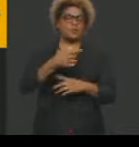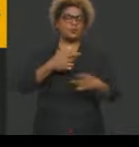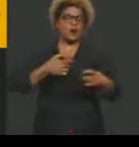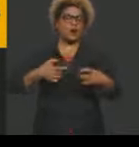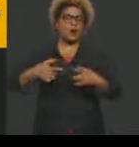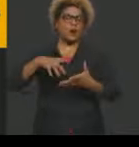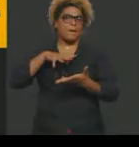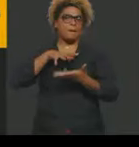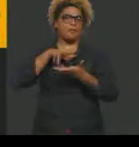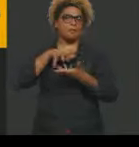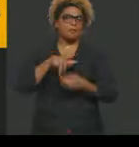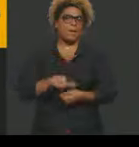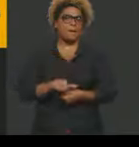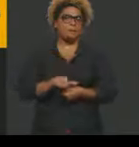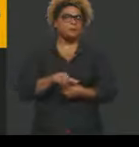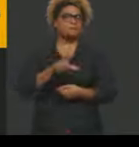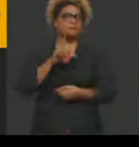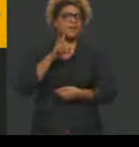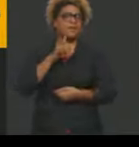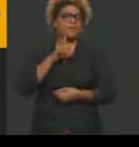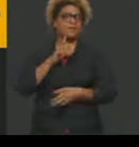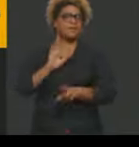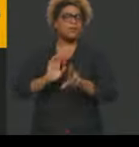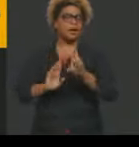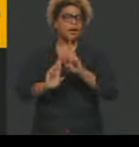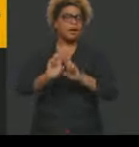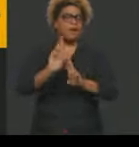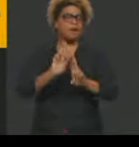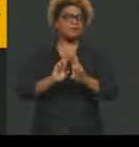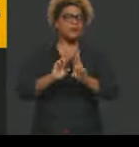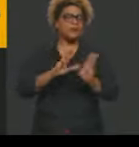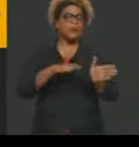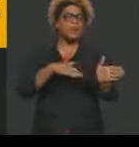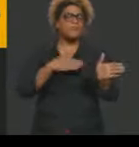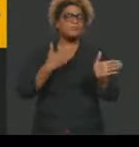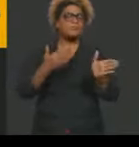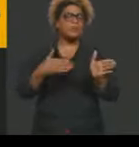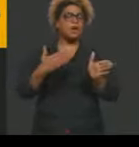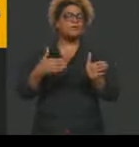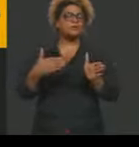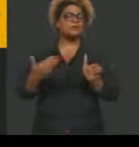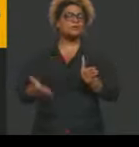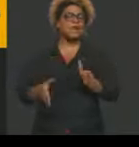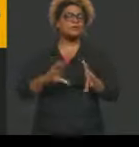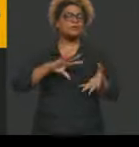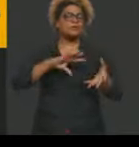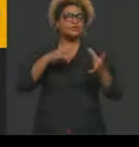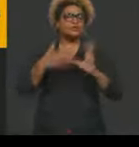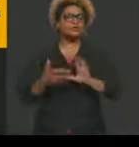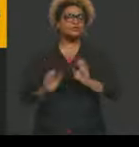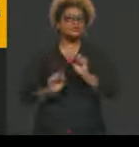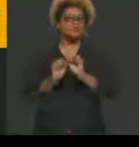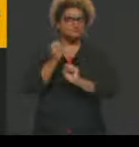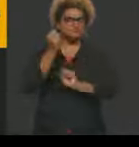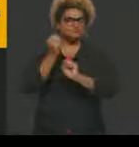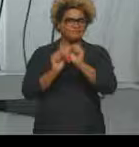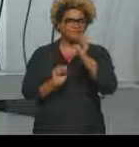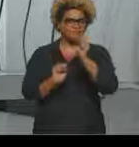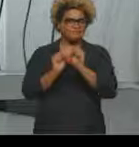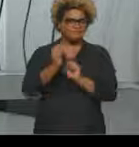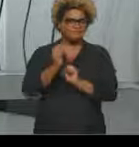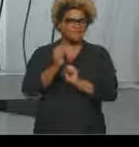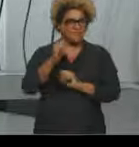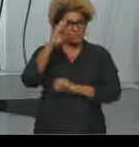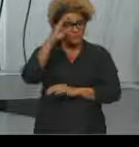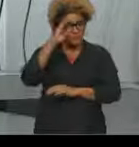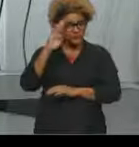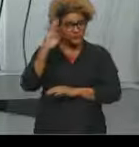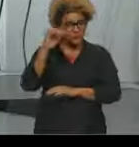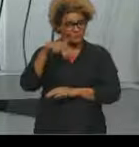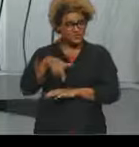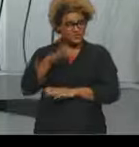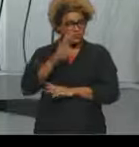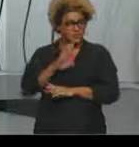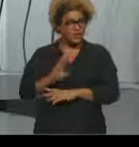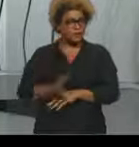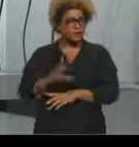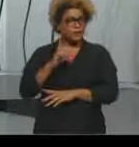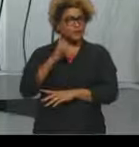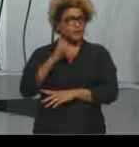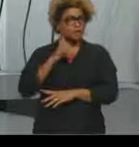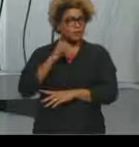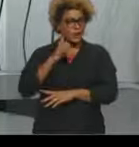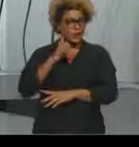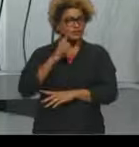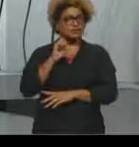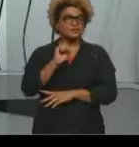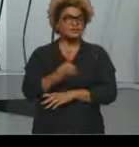ele está relacionado ao processo de industrialização e a problemas sociais que são decorrentes desse processo. Então, principalmente no Brasil, ele está muito presente depois